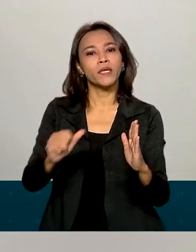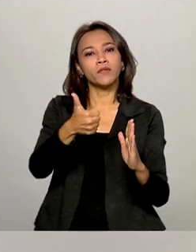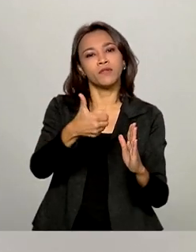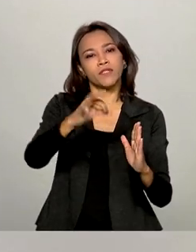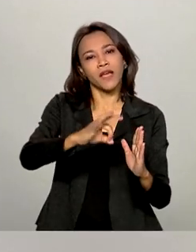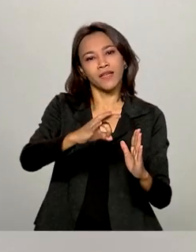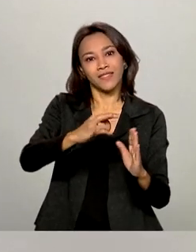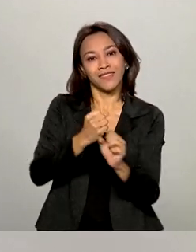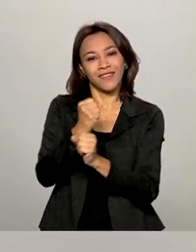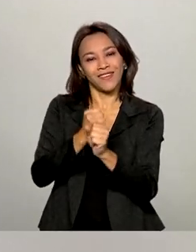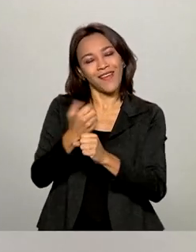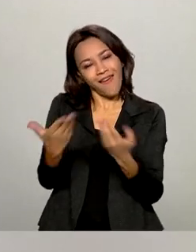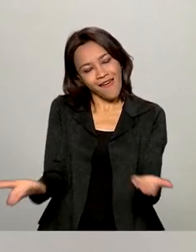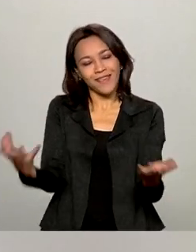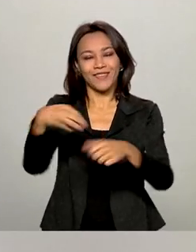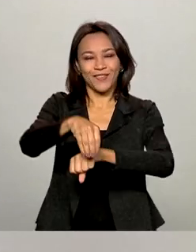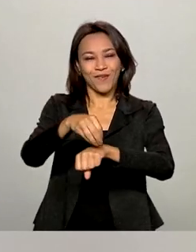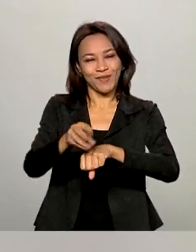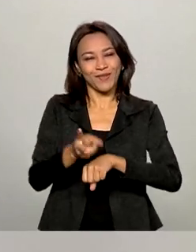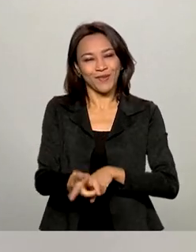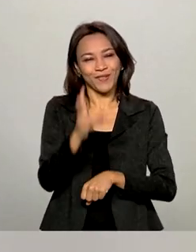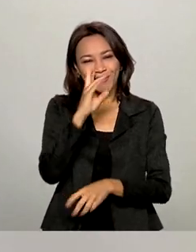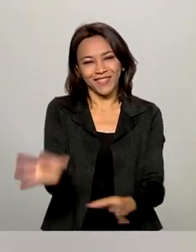Essa é a informação que nós tínhamos para hoje. Continuem conosco. Tenham um ótimo dia.